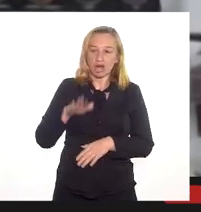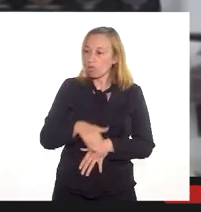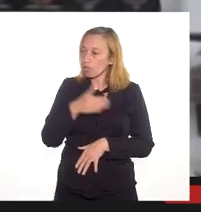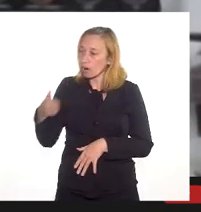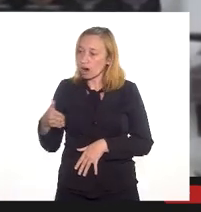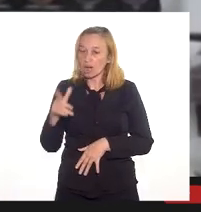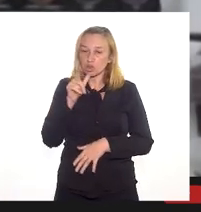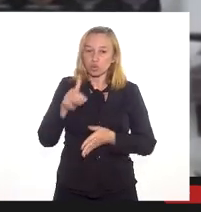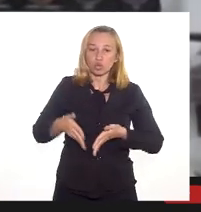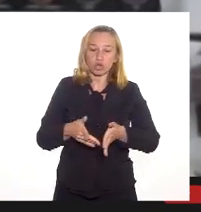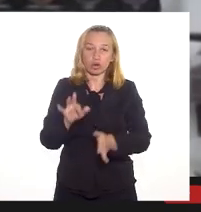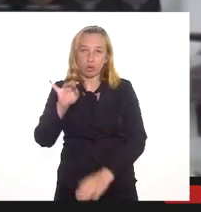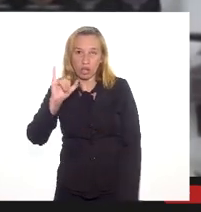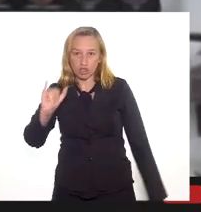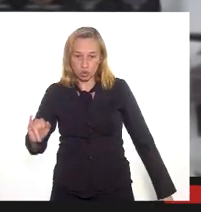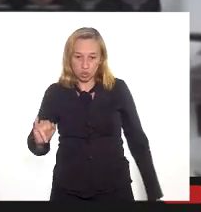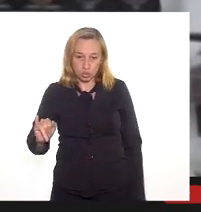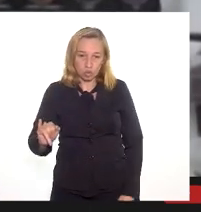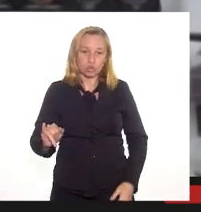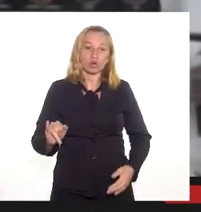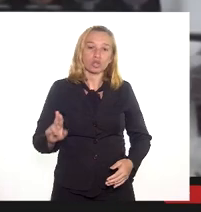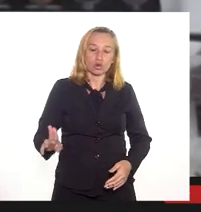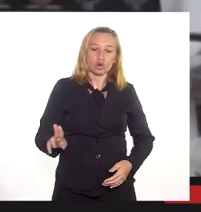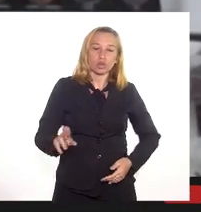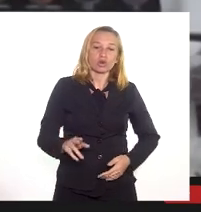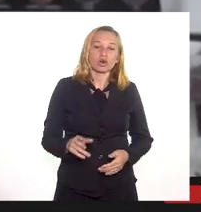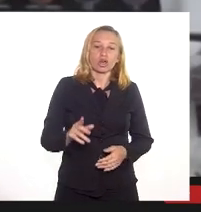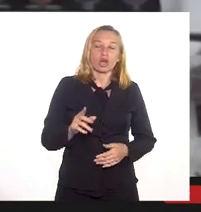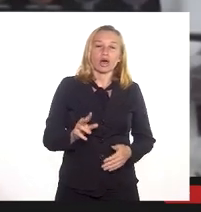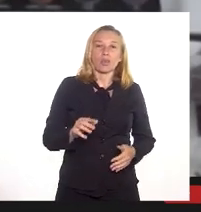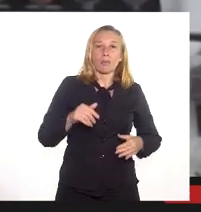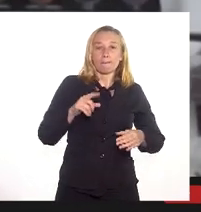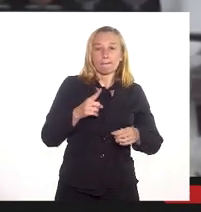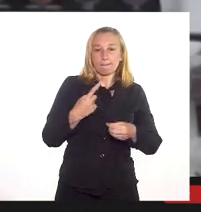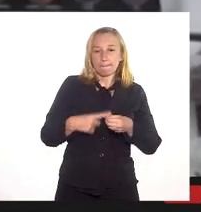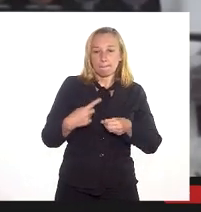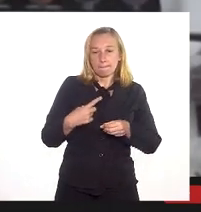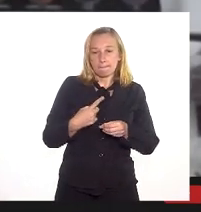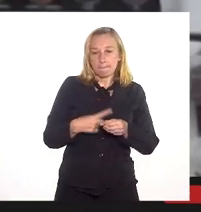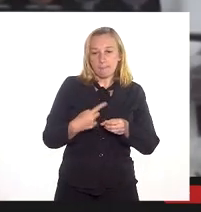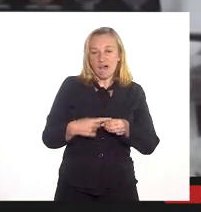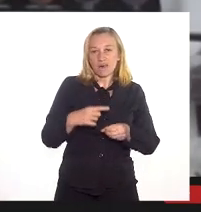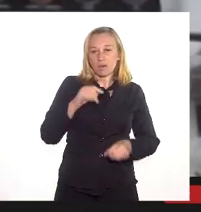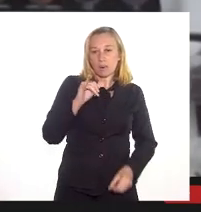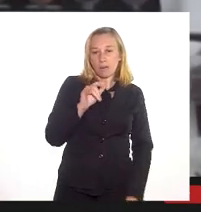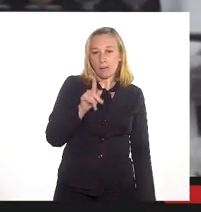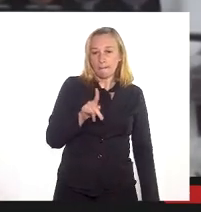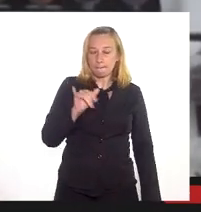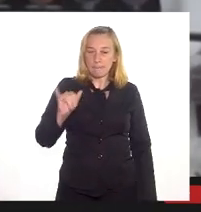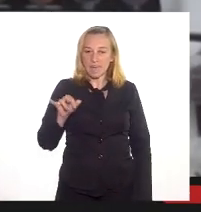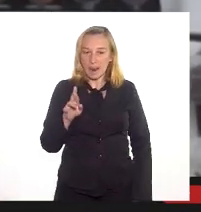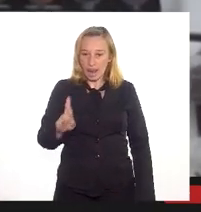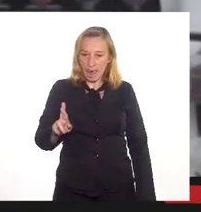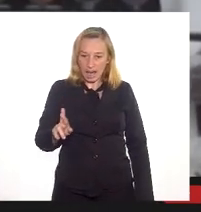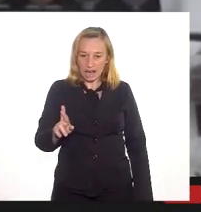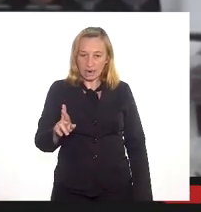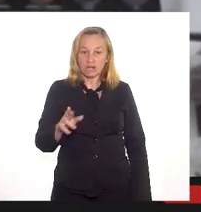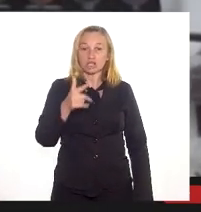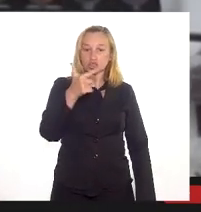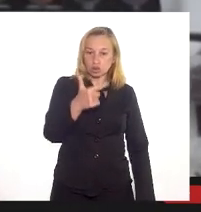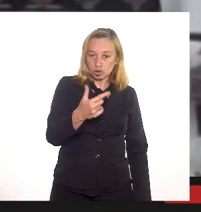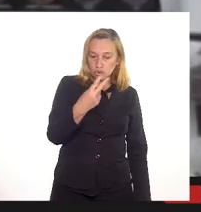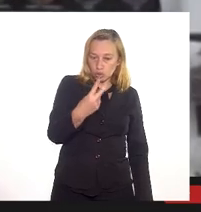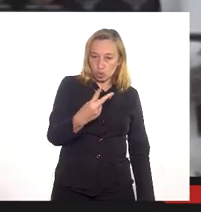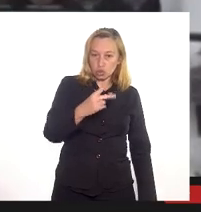área do Rio Iguaçu, que é um bairro chamado Pilar, que é uma área de 2,5 de metros quadrados, ou seja,